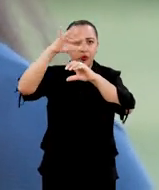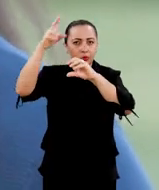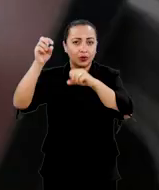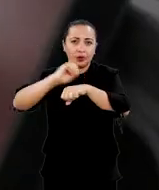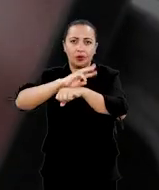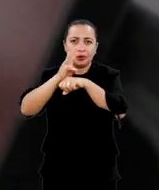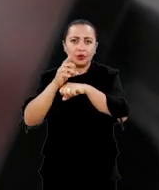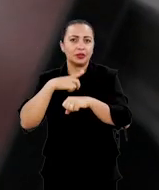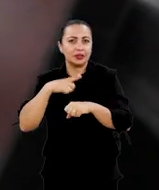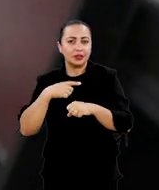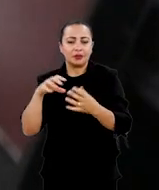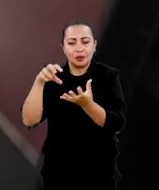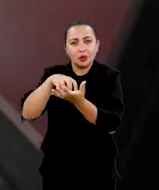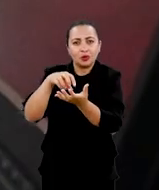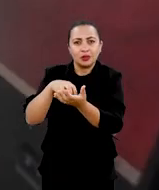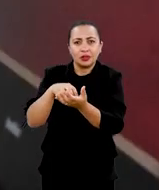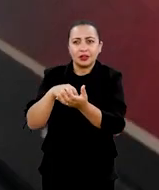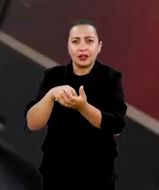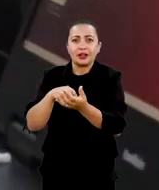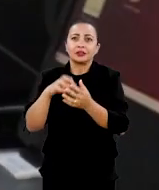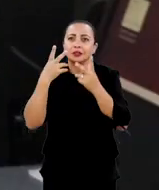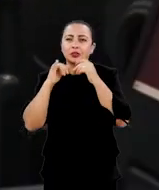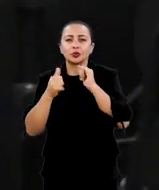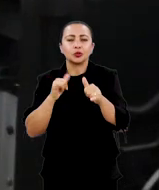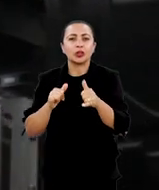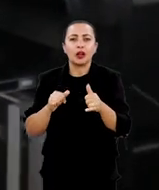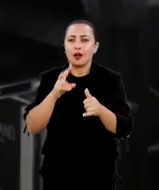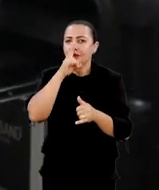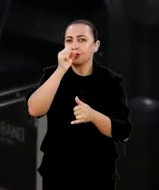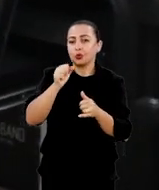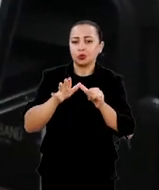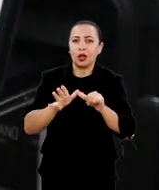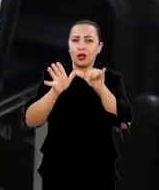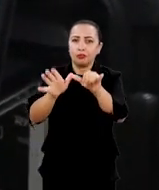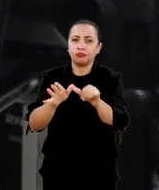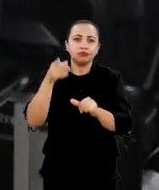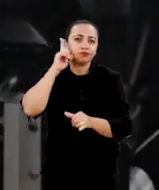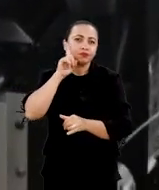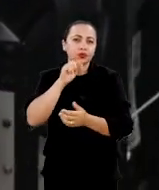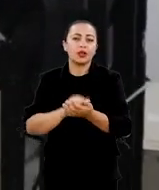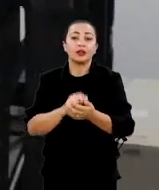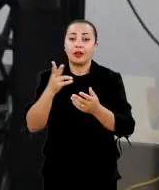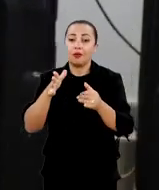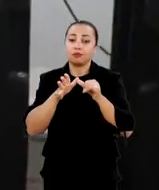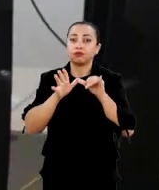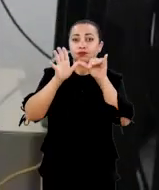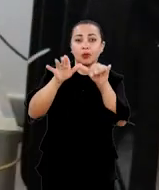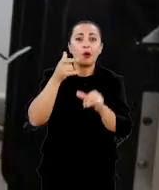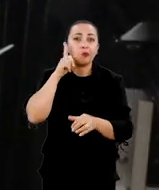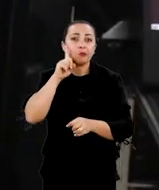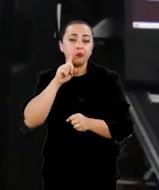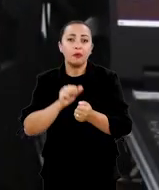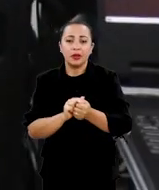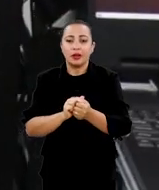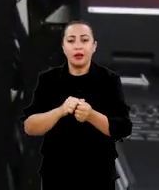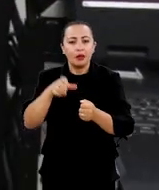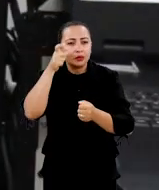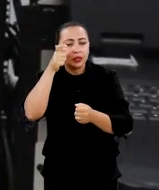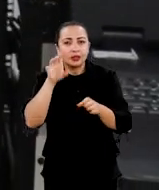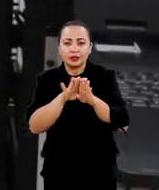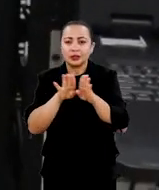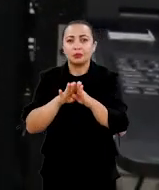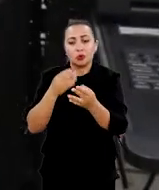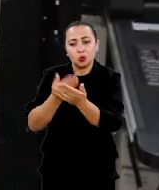de plasma. Na UEMA, temos acordos internacionais. Um desses acordos internacionais é com a Força Aérea Americana. Então, a Força Aérea Americana